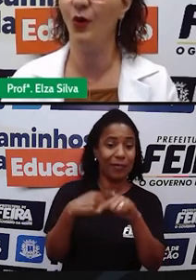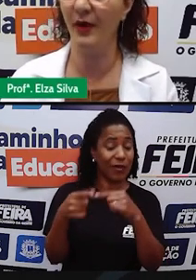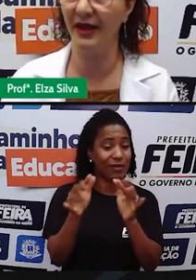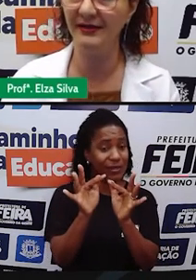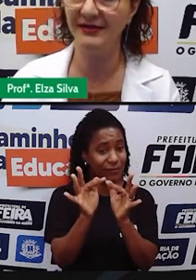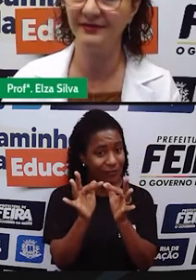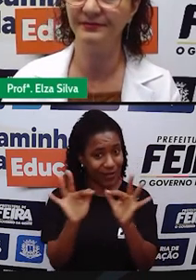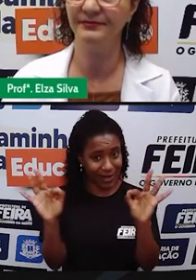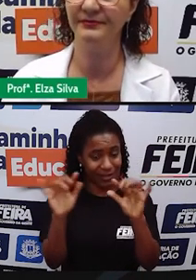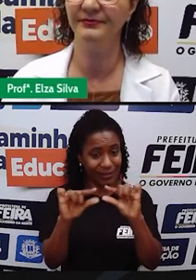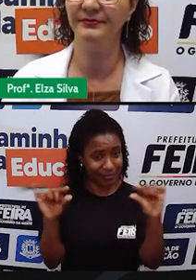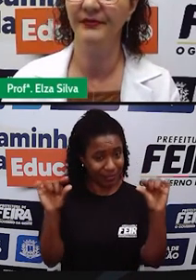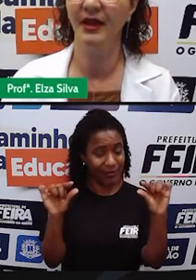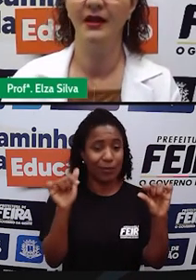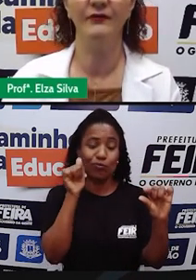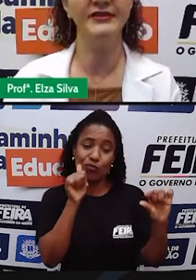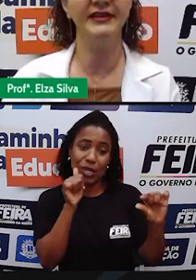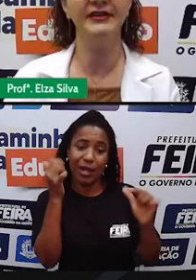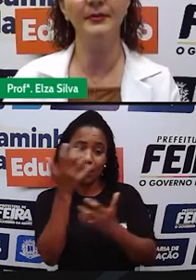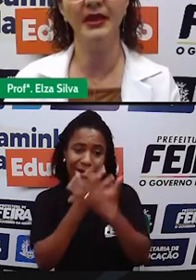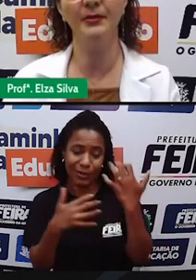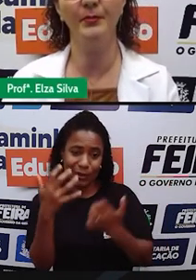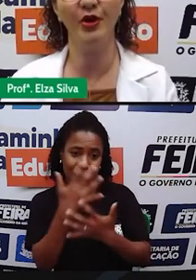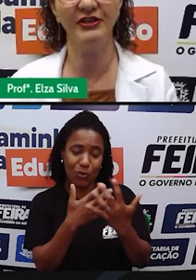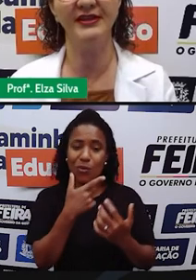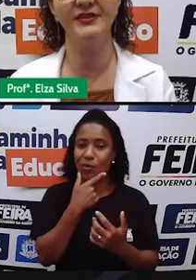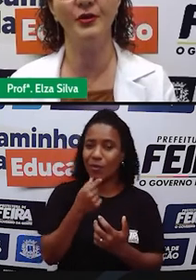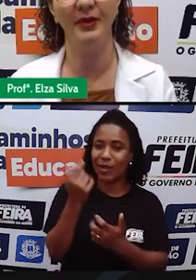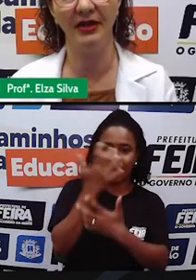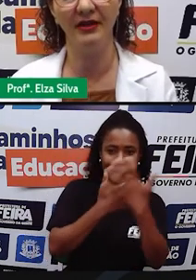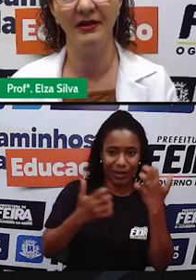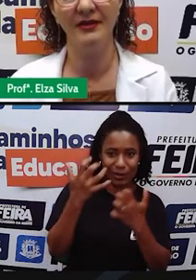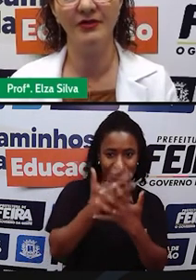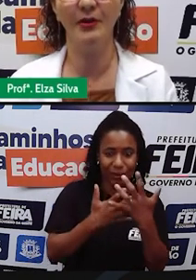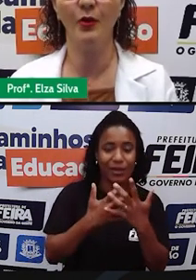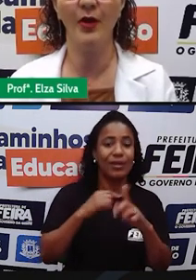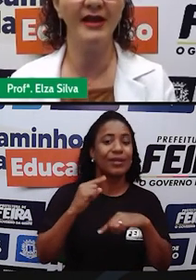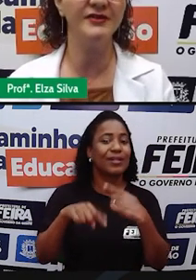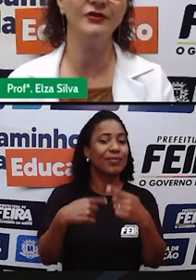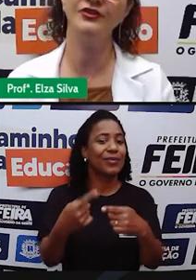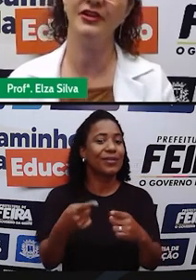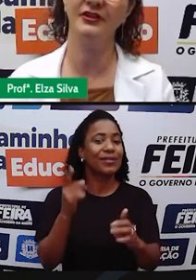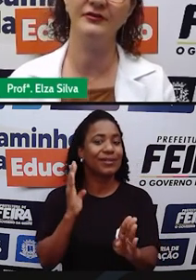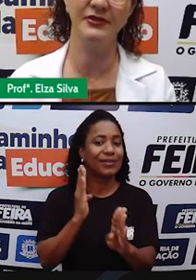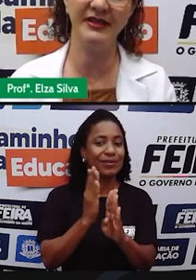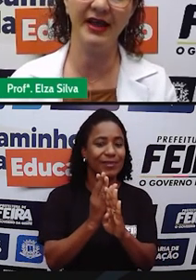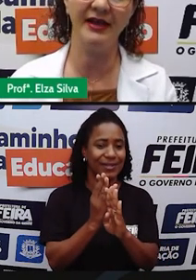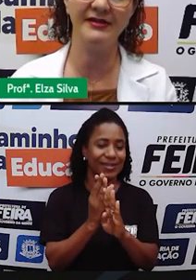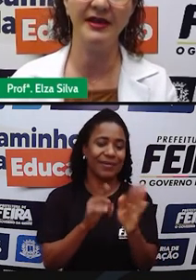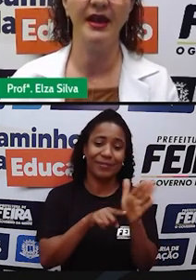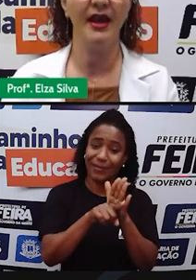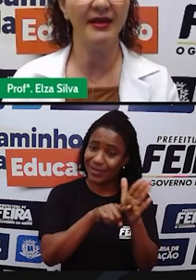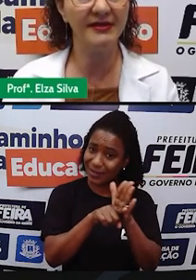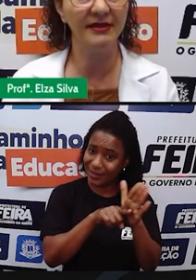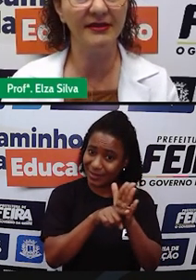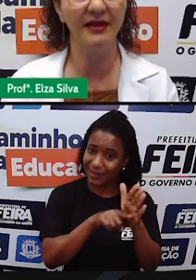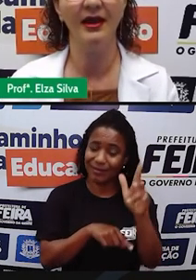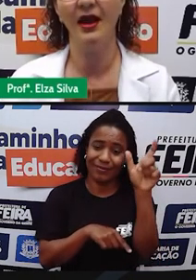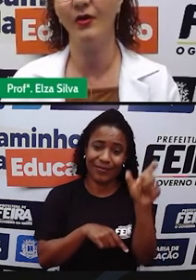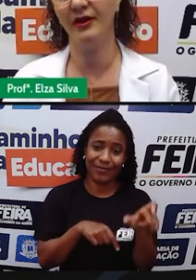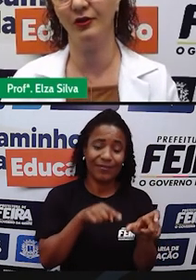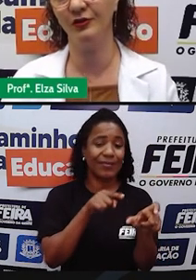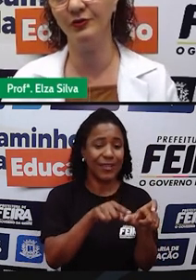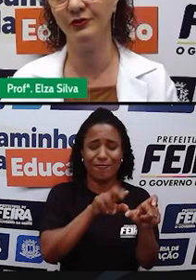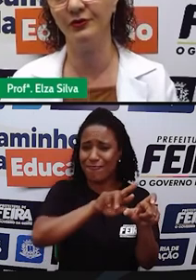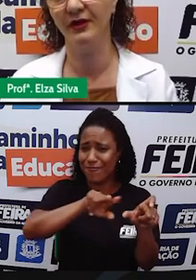ou elas Você também pode descobrir sobre quais outros gêneros musicais existem